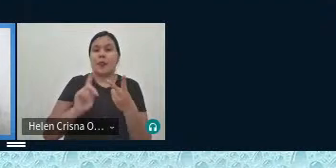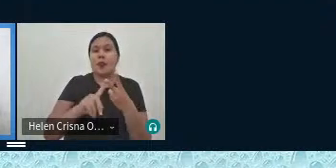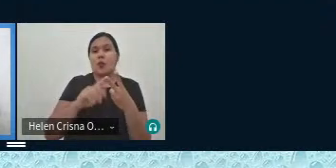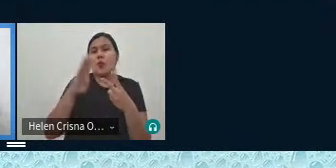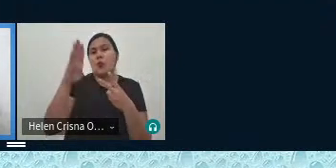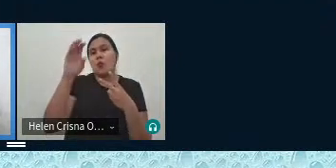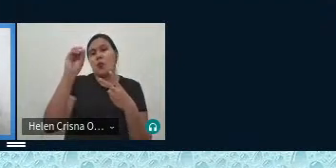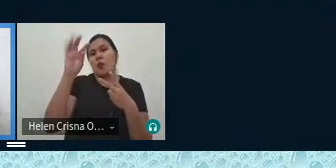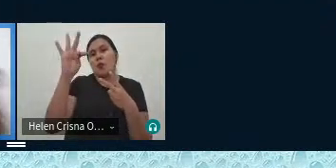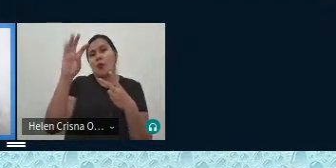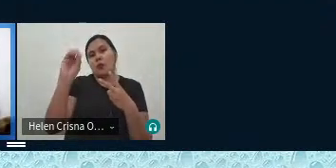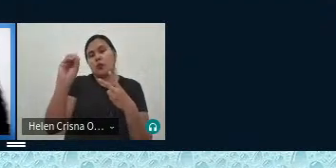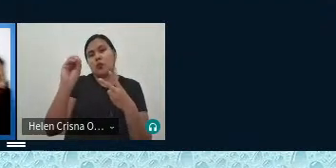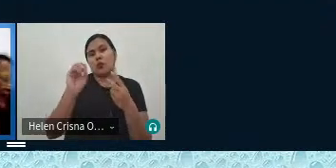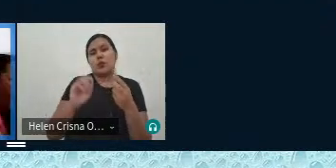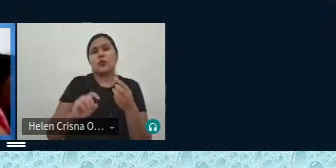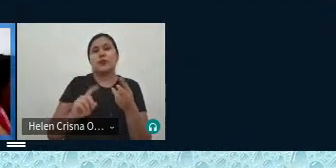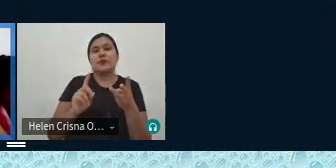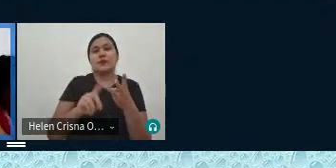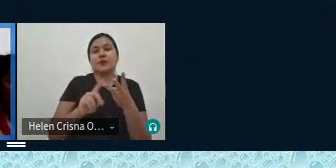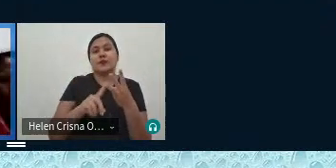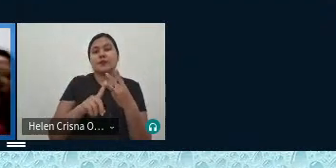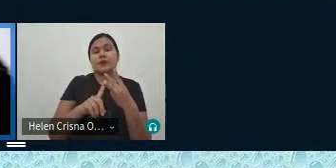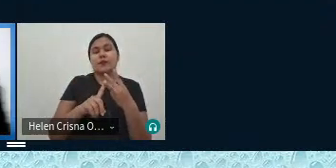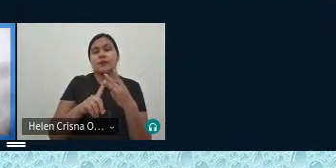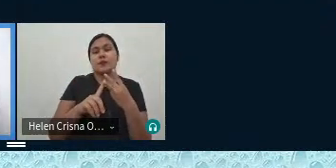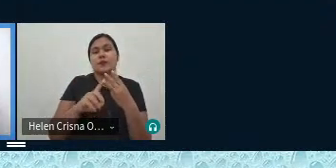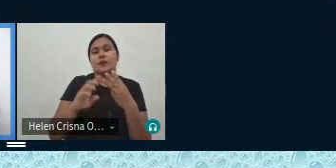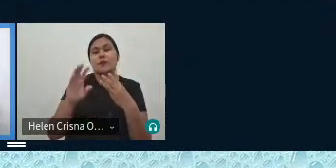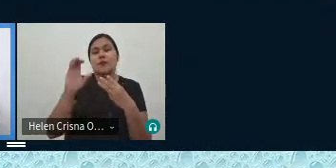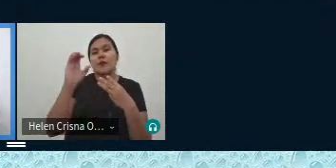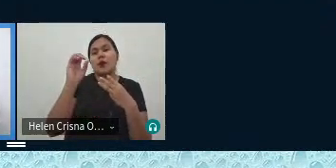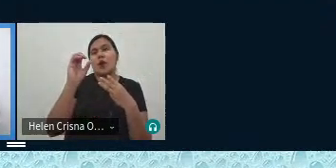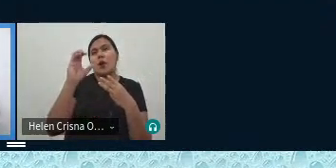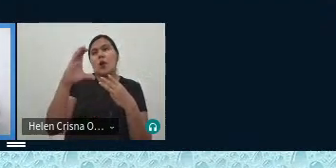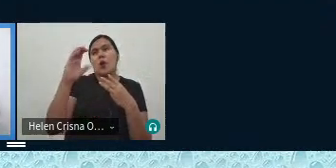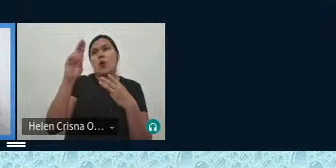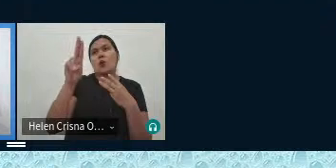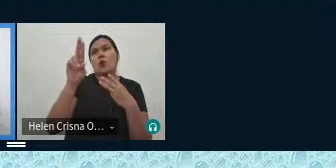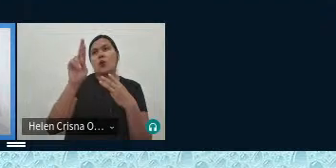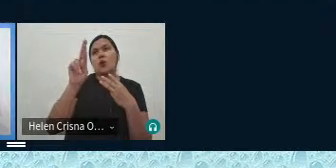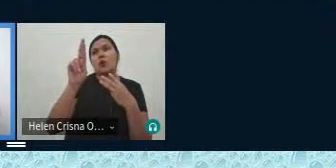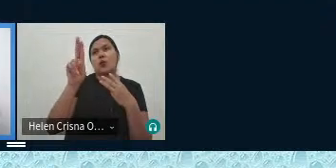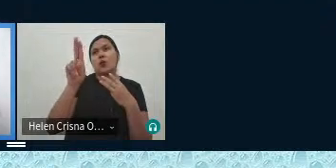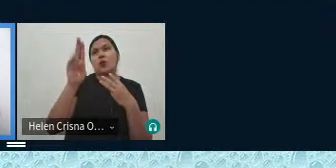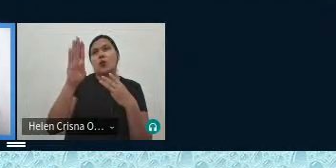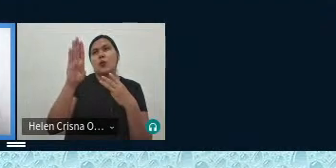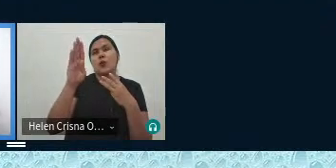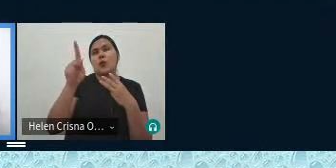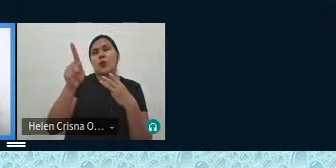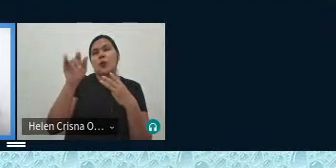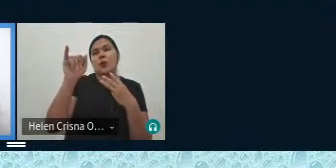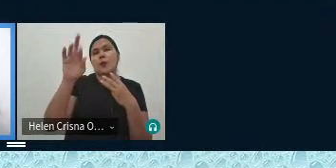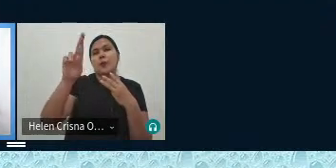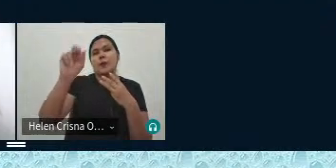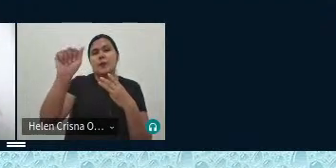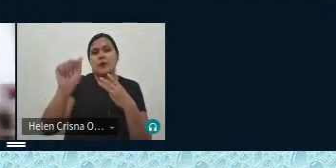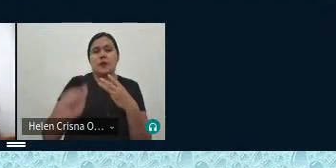o boto e o curupira o curupira